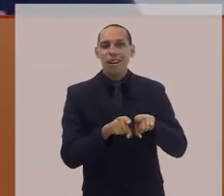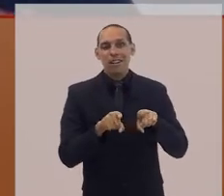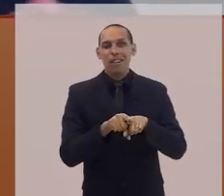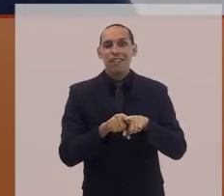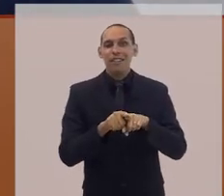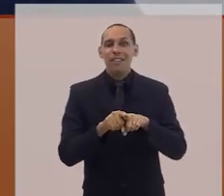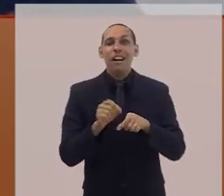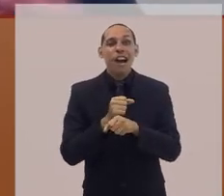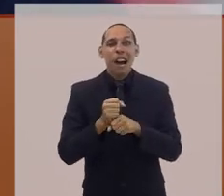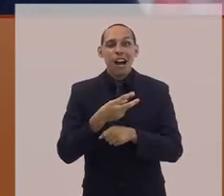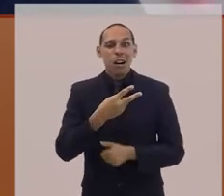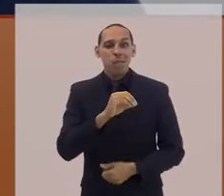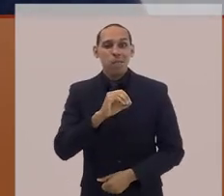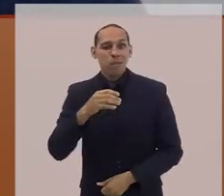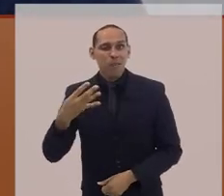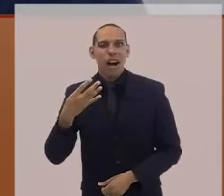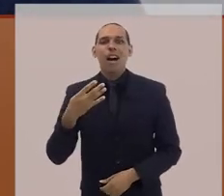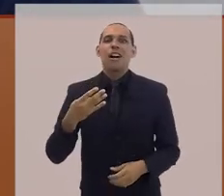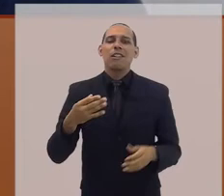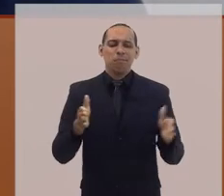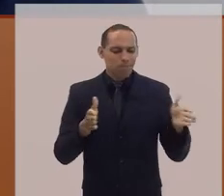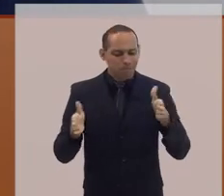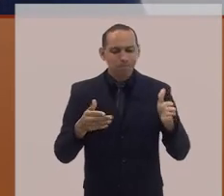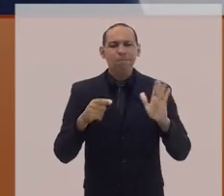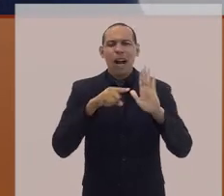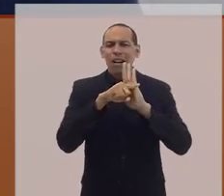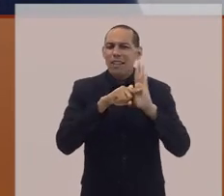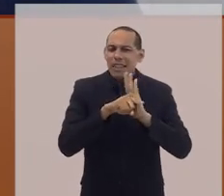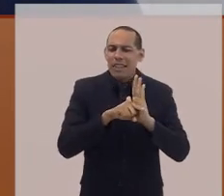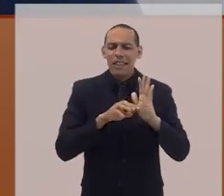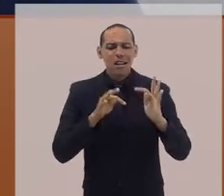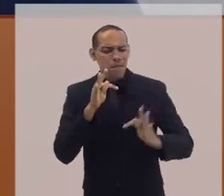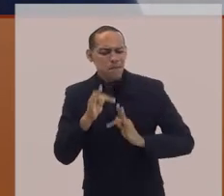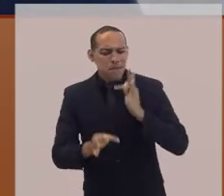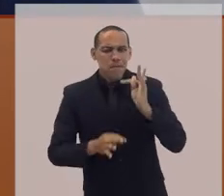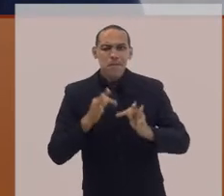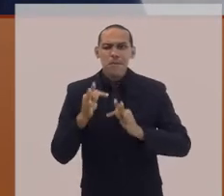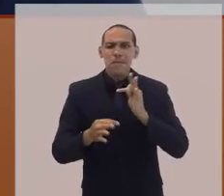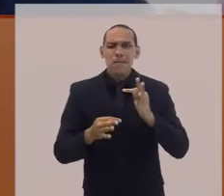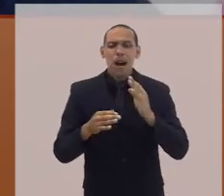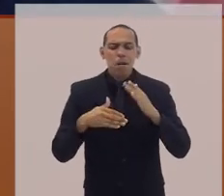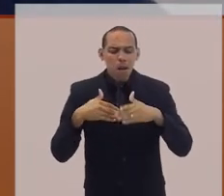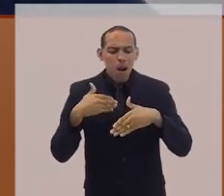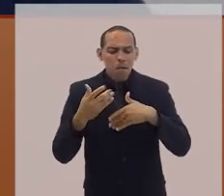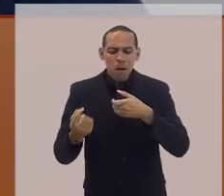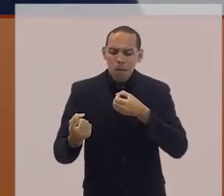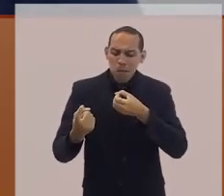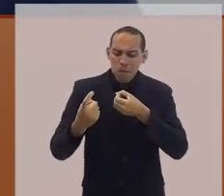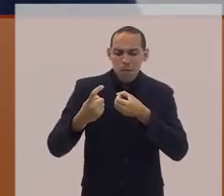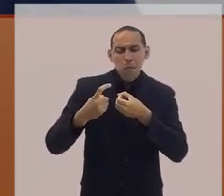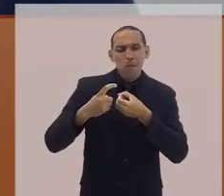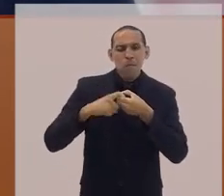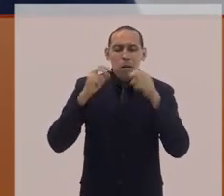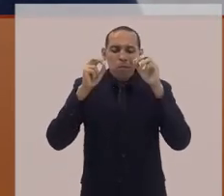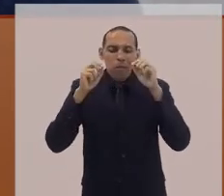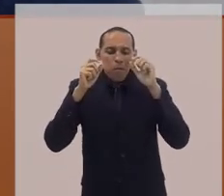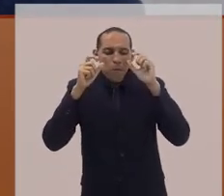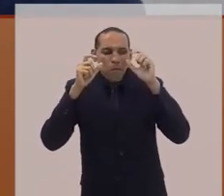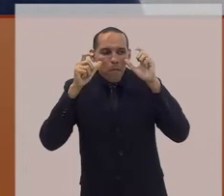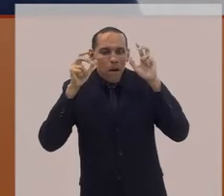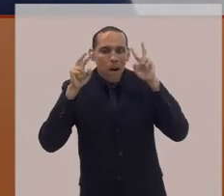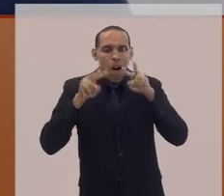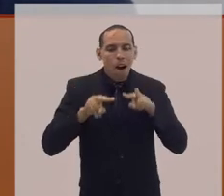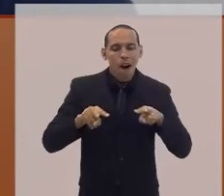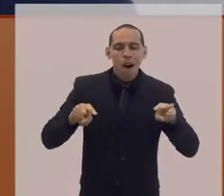uma recuperação gradativa da visão, graças a Deus, mas só pude atravessar o ano com muita ajuda,